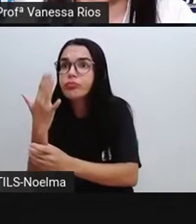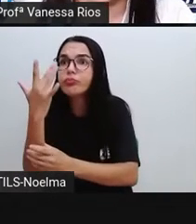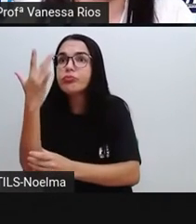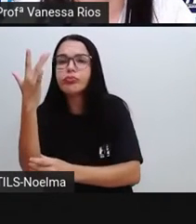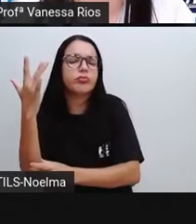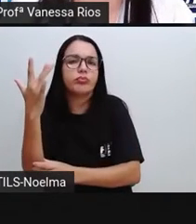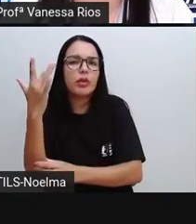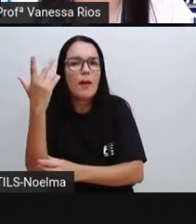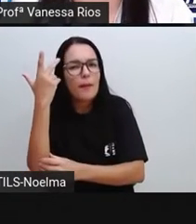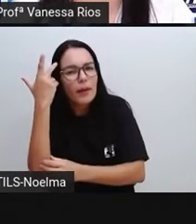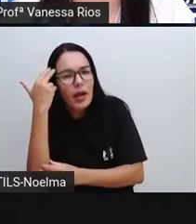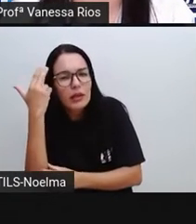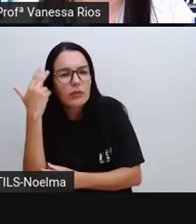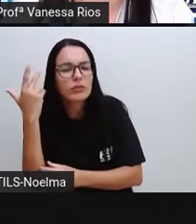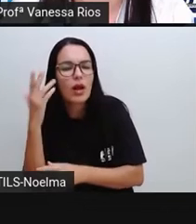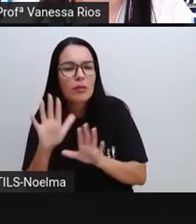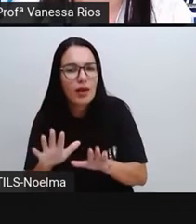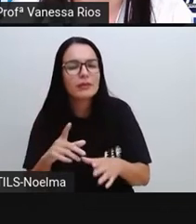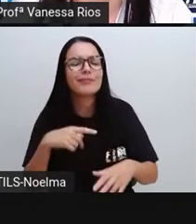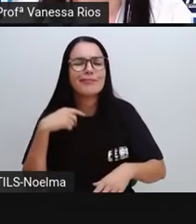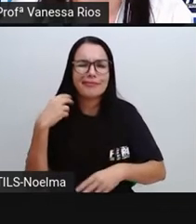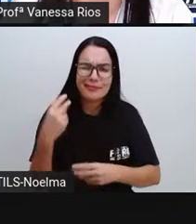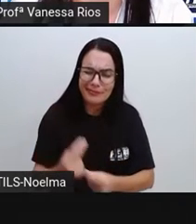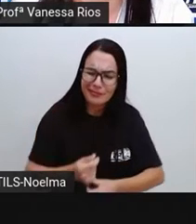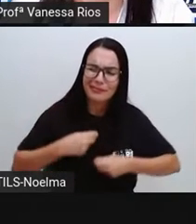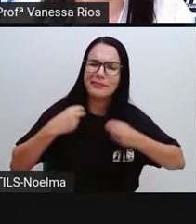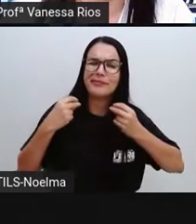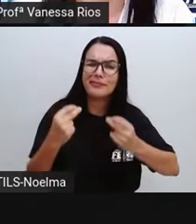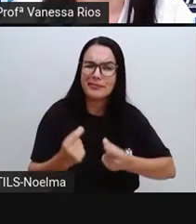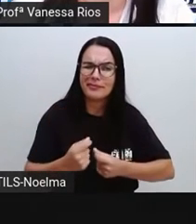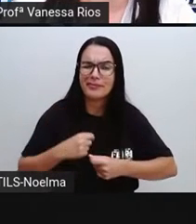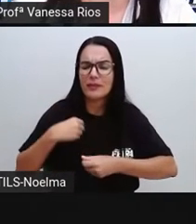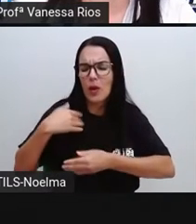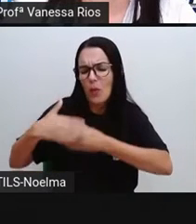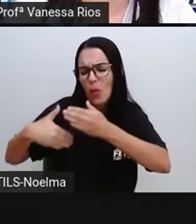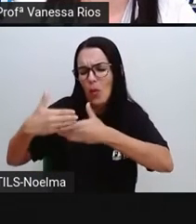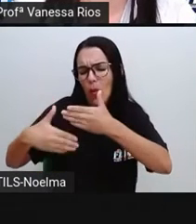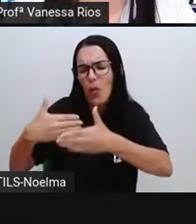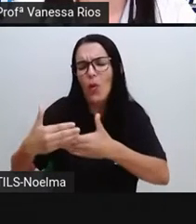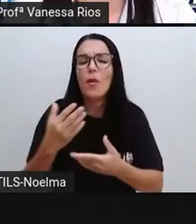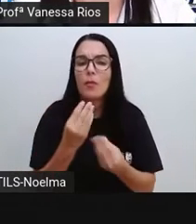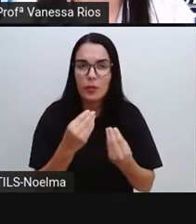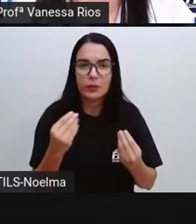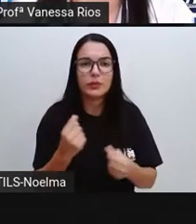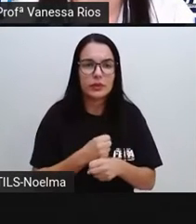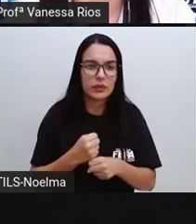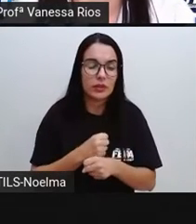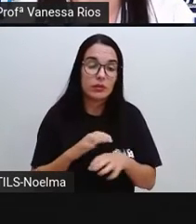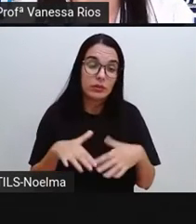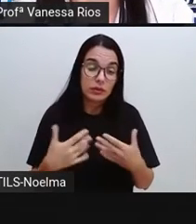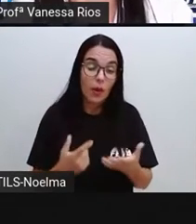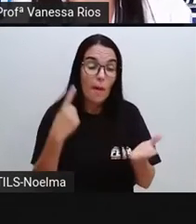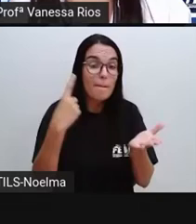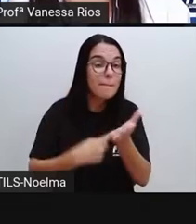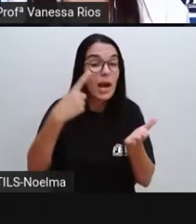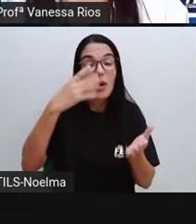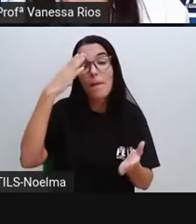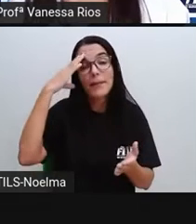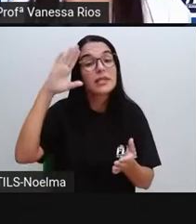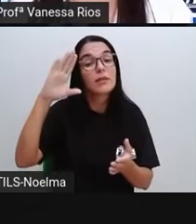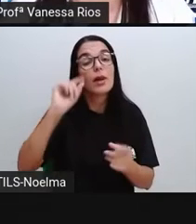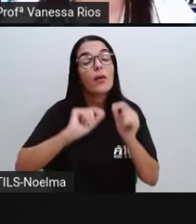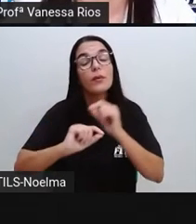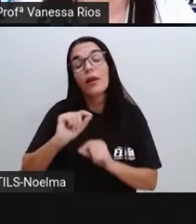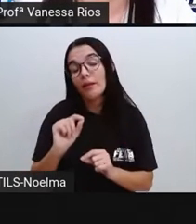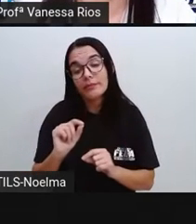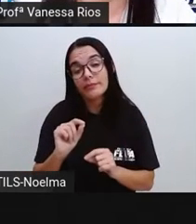natural, mas que durou aí muitos e muitos anos e traz aí a agricultura como marco principal